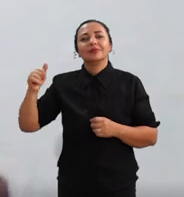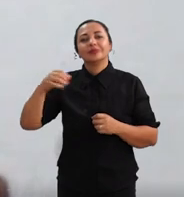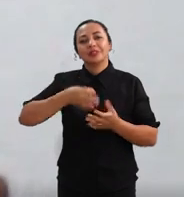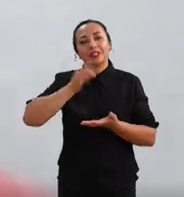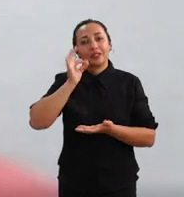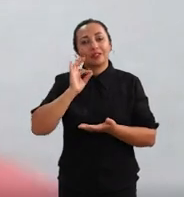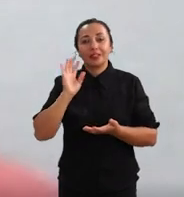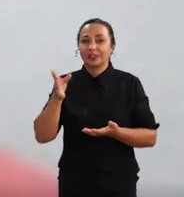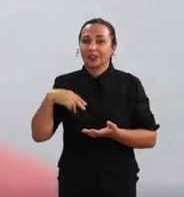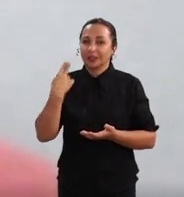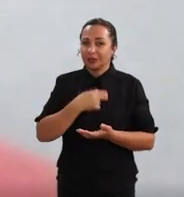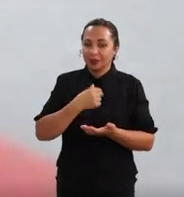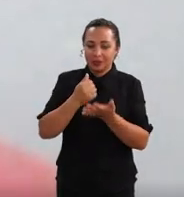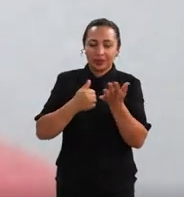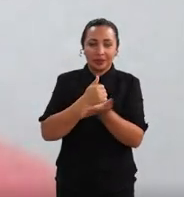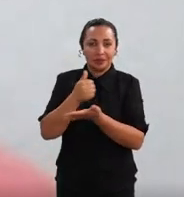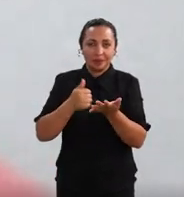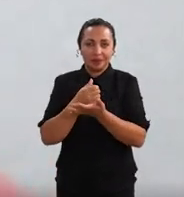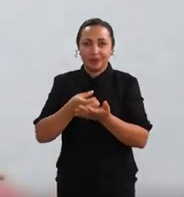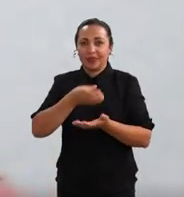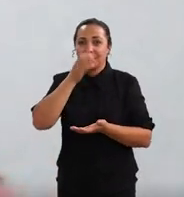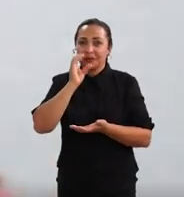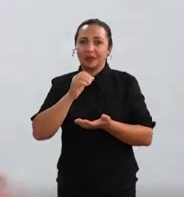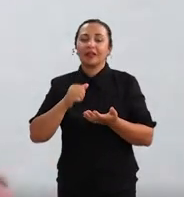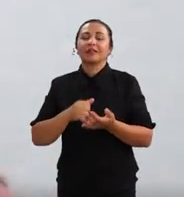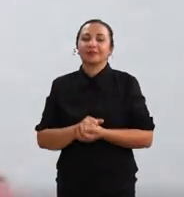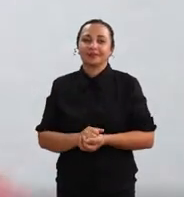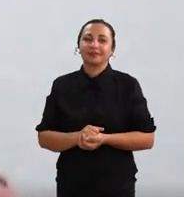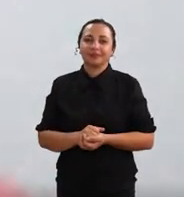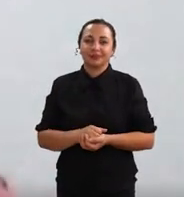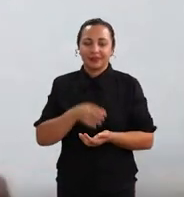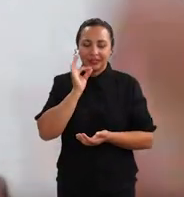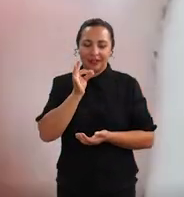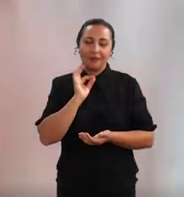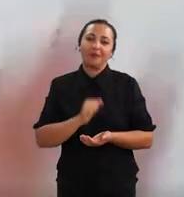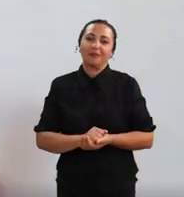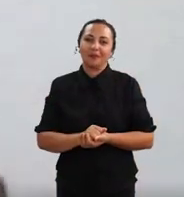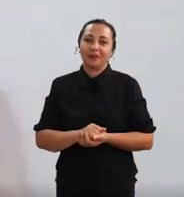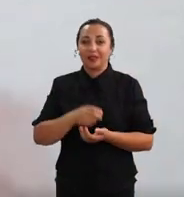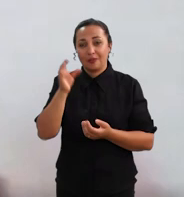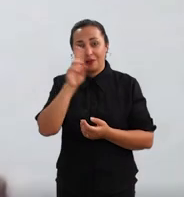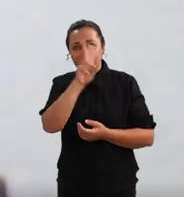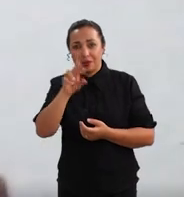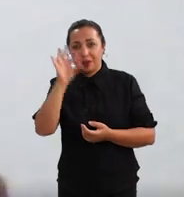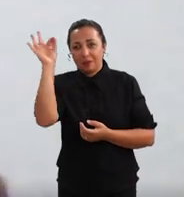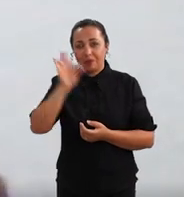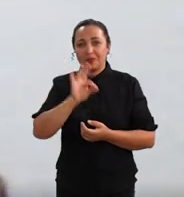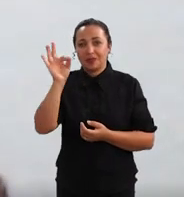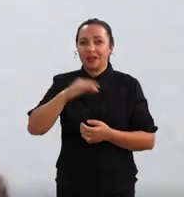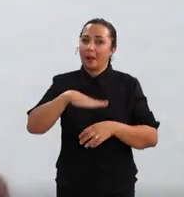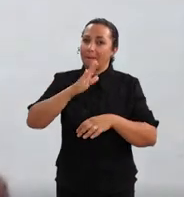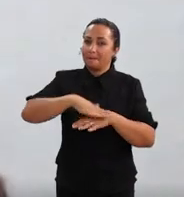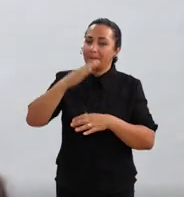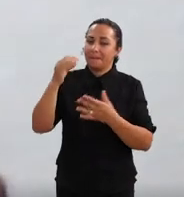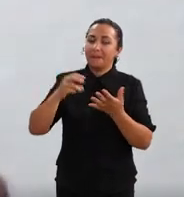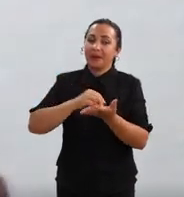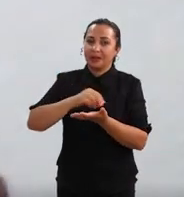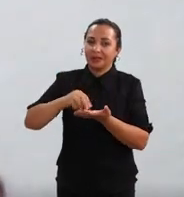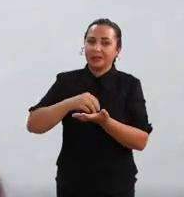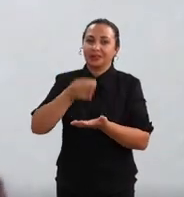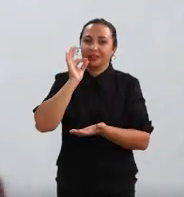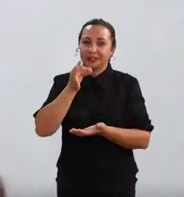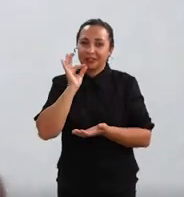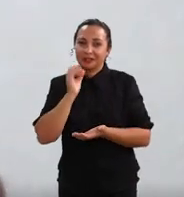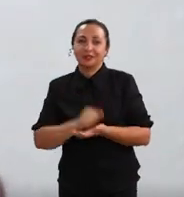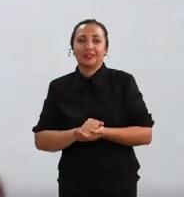das características do café, já que a nossa base, da nossa bebida vai ser o café. Então, vamos utilizar a porcentagem maior de café e em cima